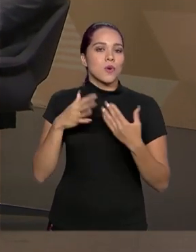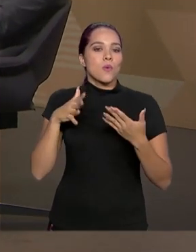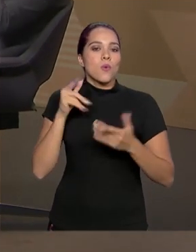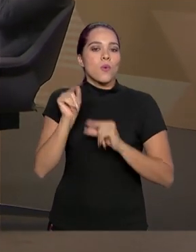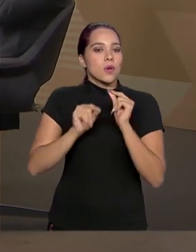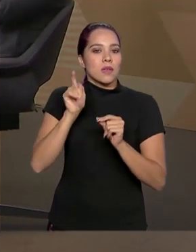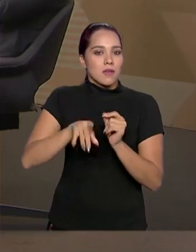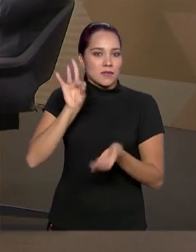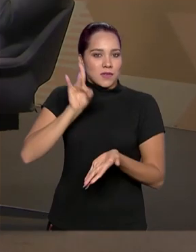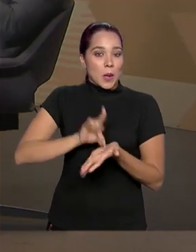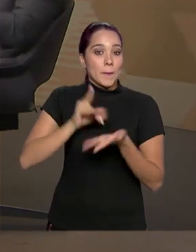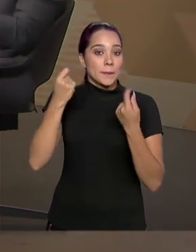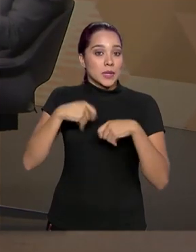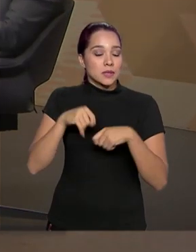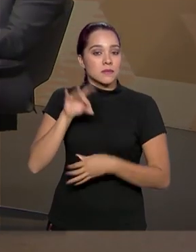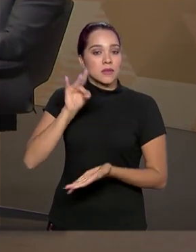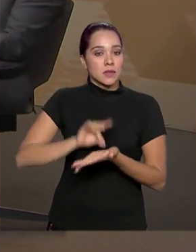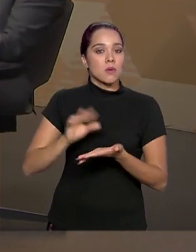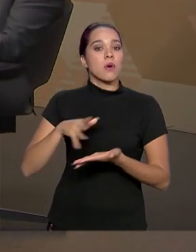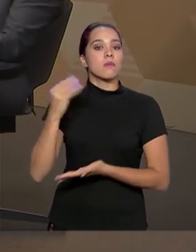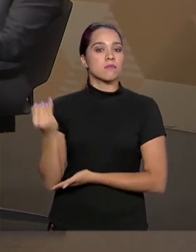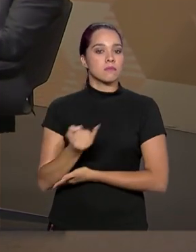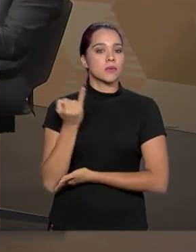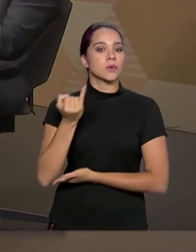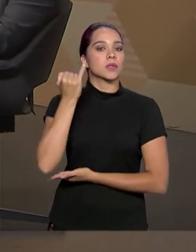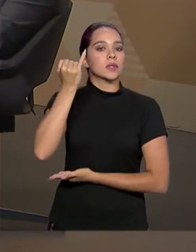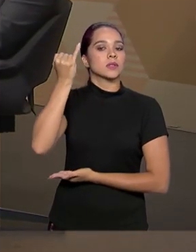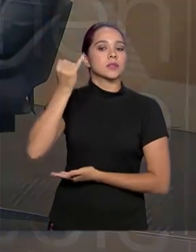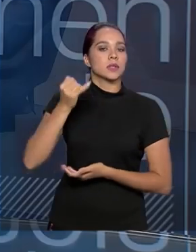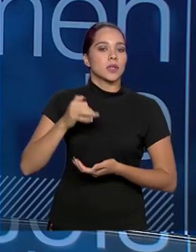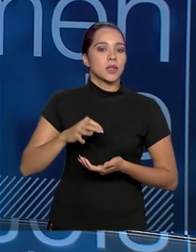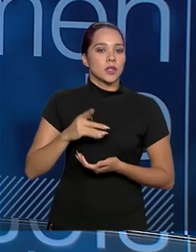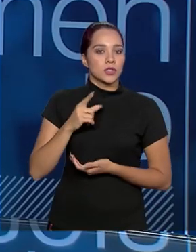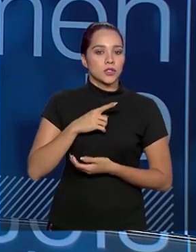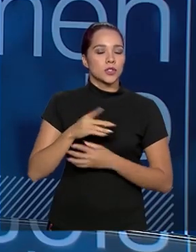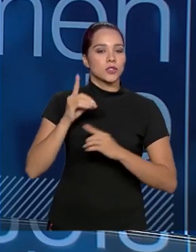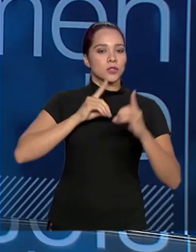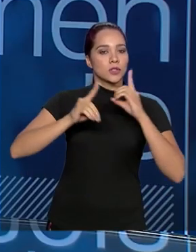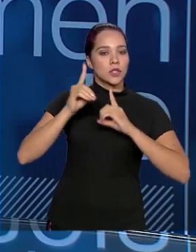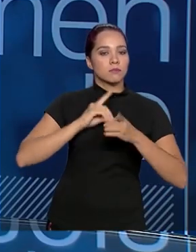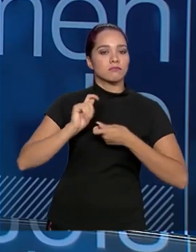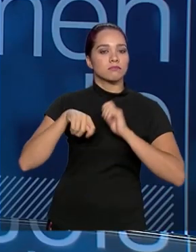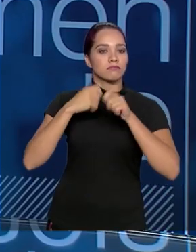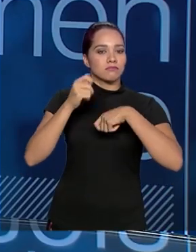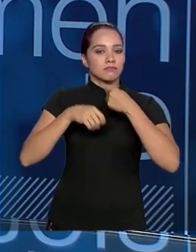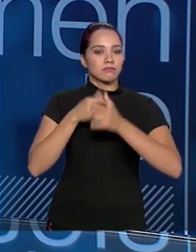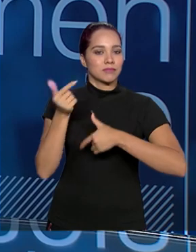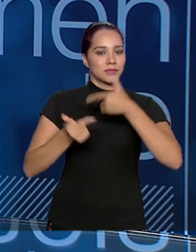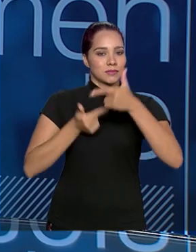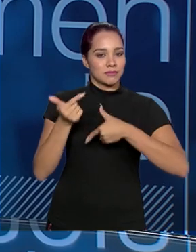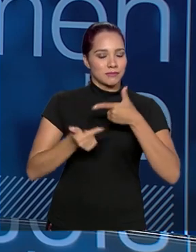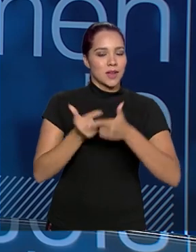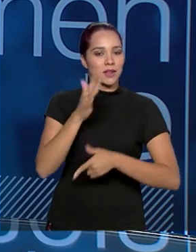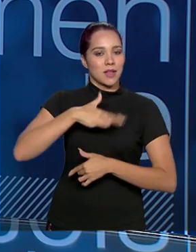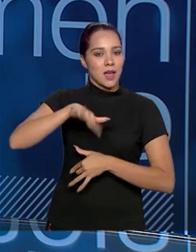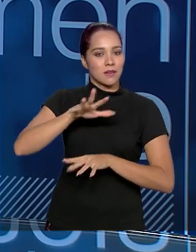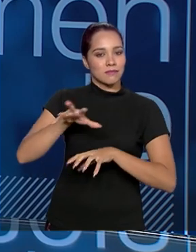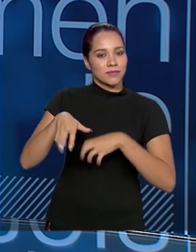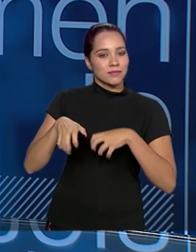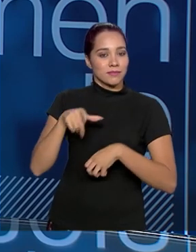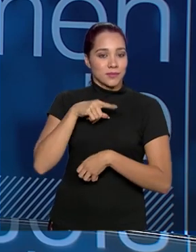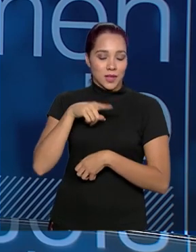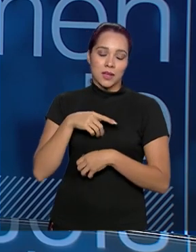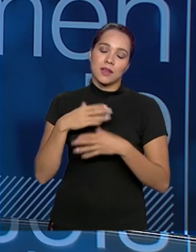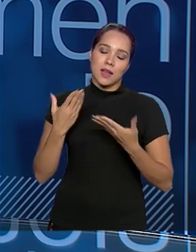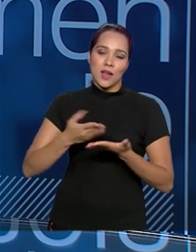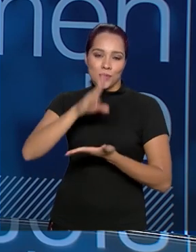importância de dinamização da economia, de geração de emprego que o setor mineral tem, eu creio